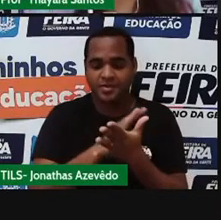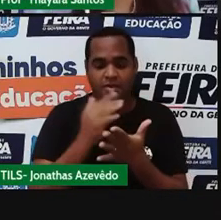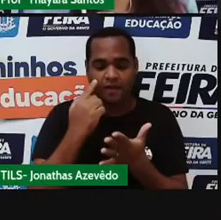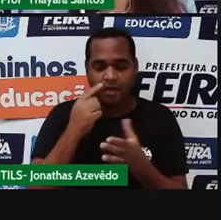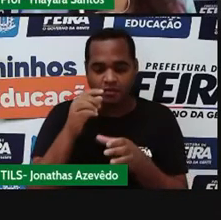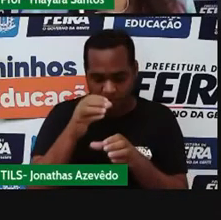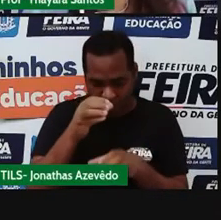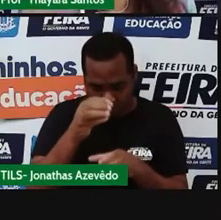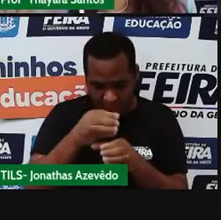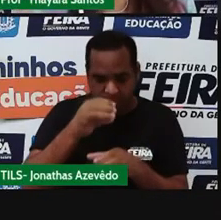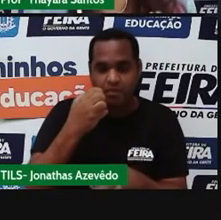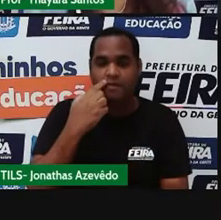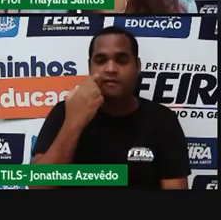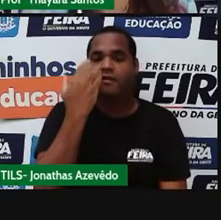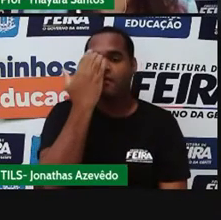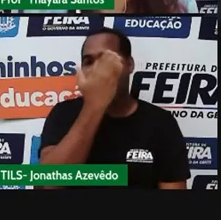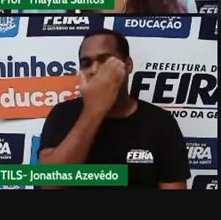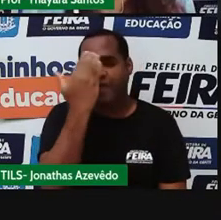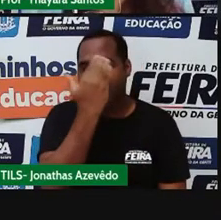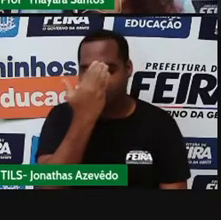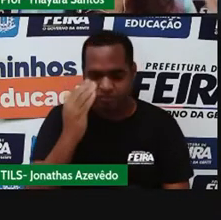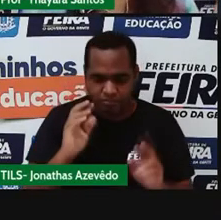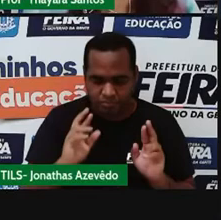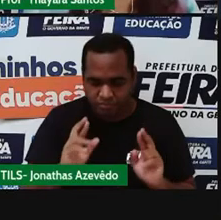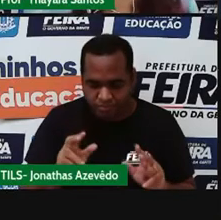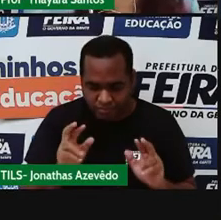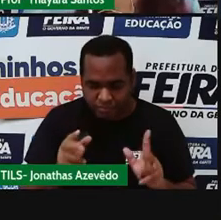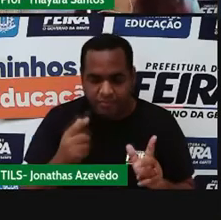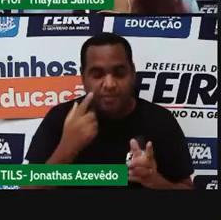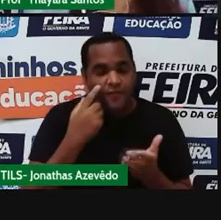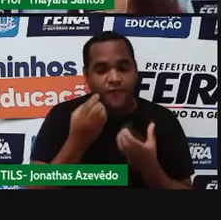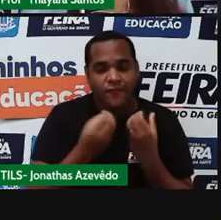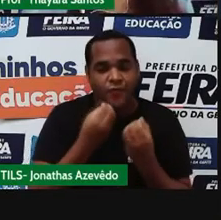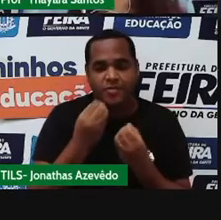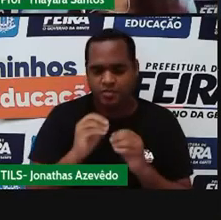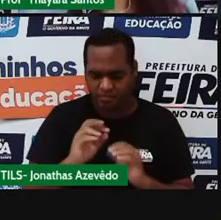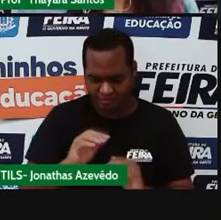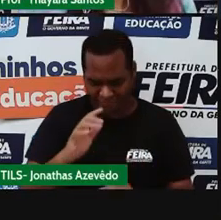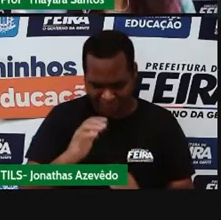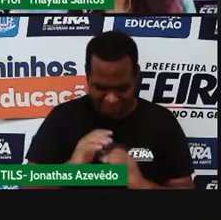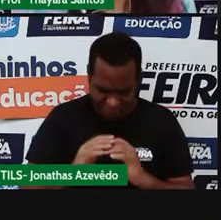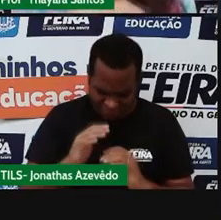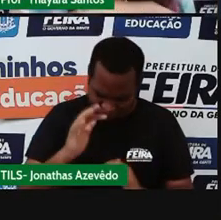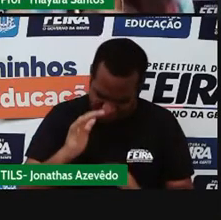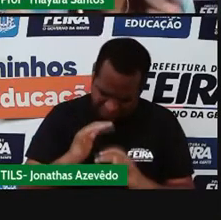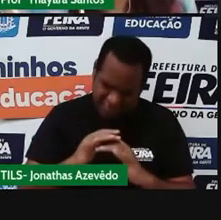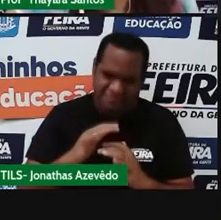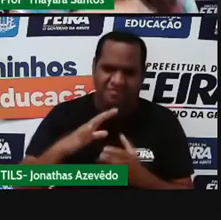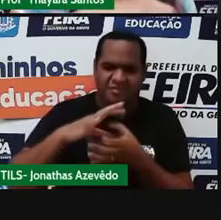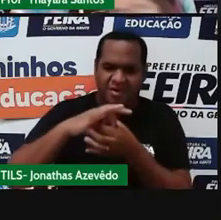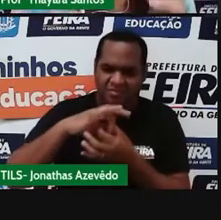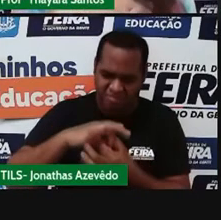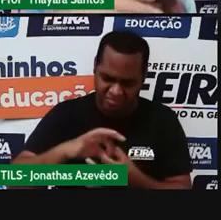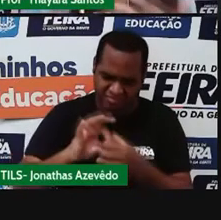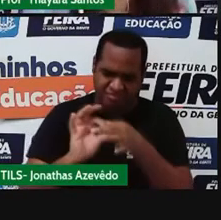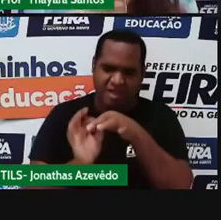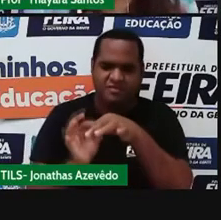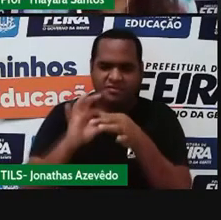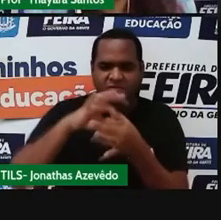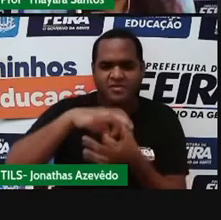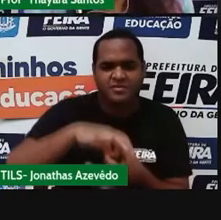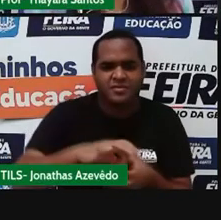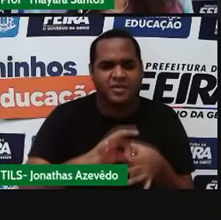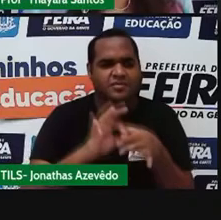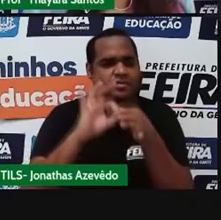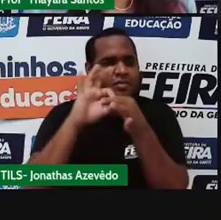lugar, no mesmo recipiente, eu não consigo separar onde está uma e onde está a outra. Elas ficam tão misturadas, tão juntinhas